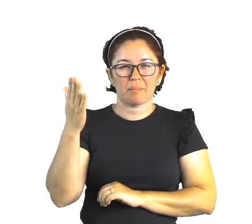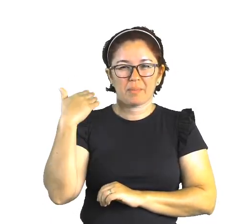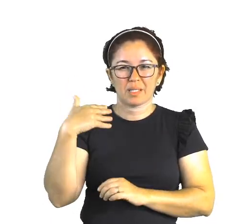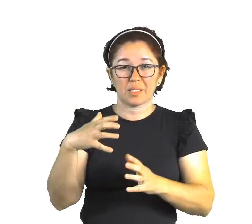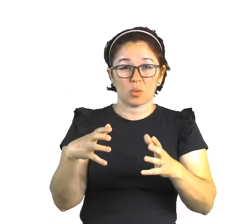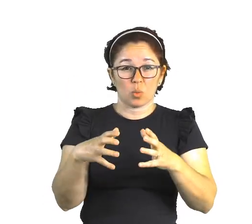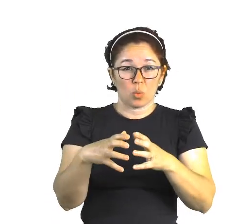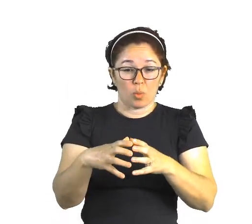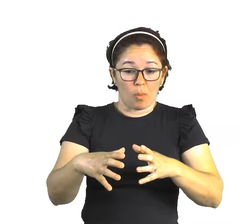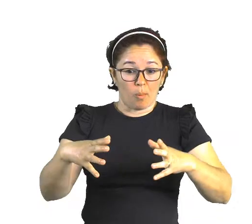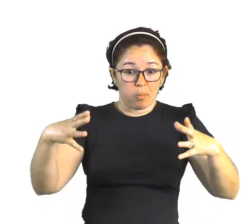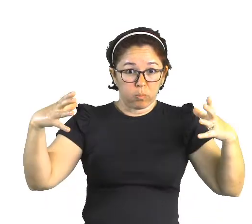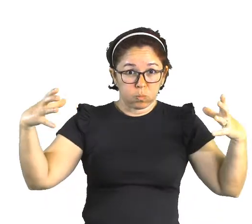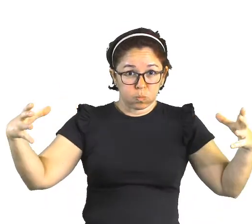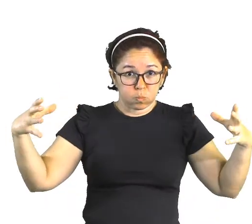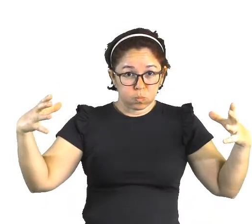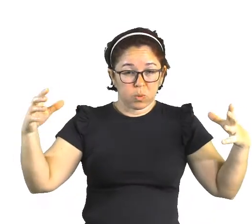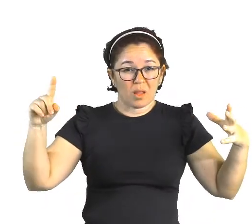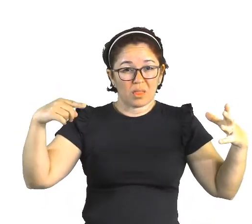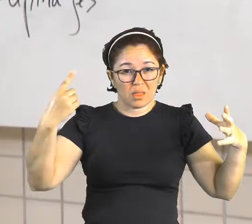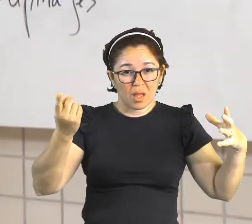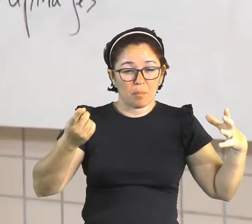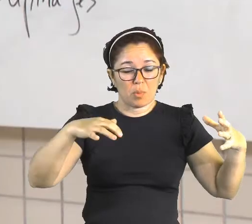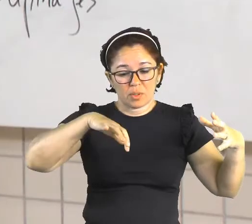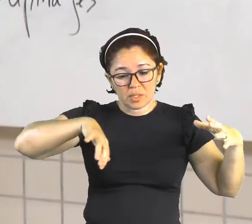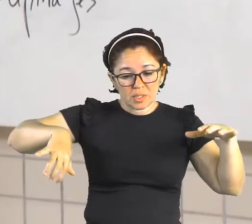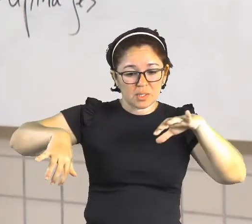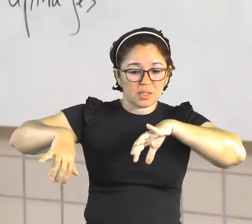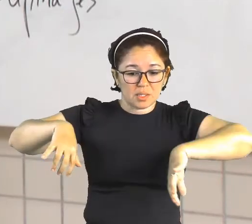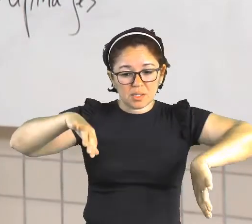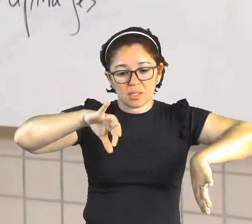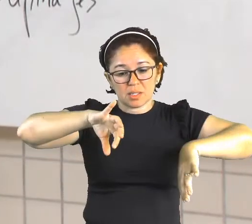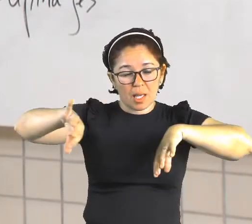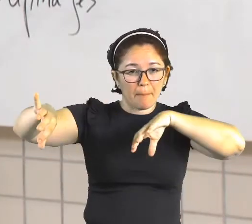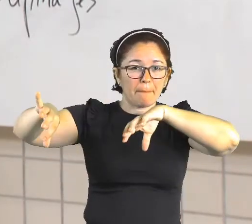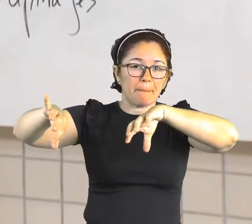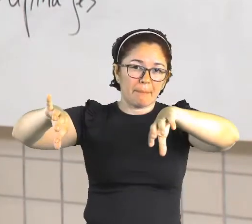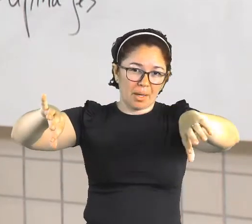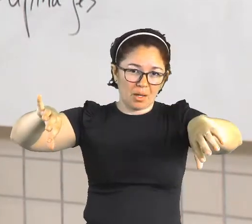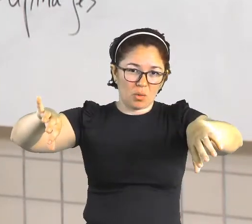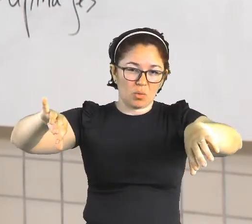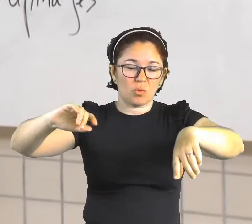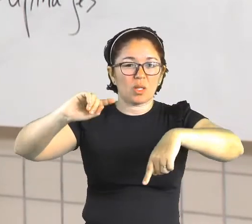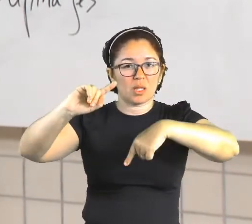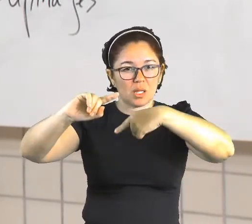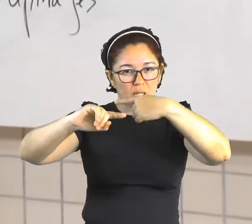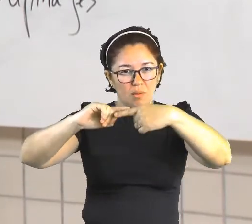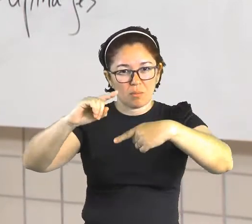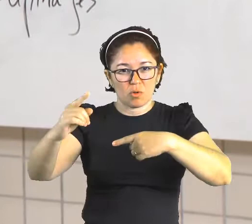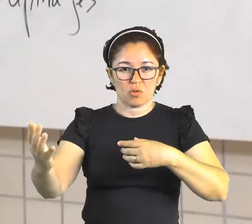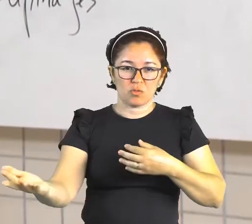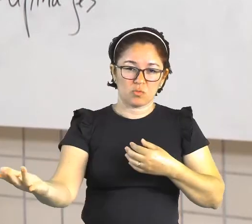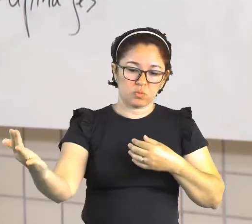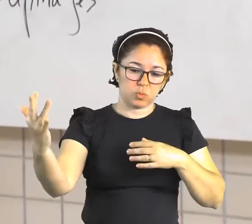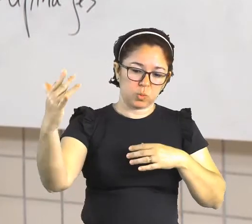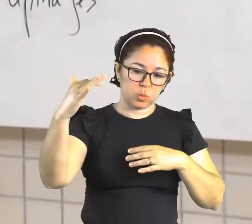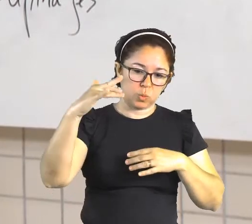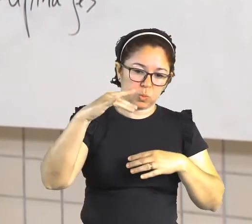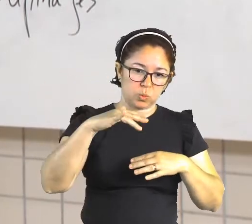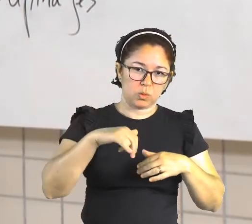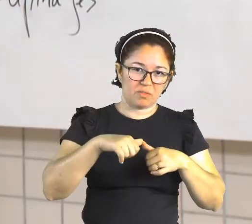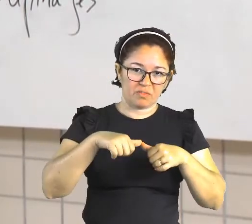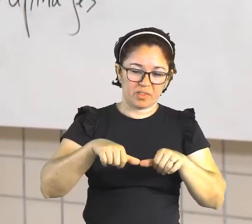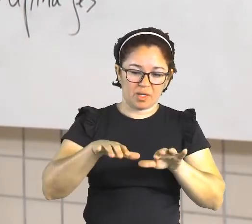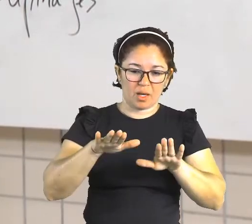separou, polvoou a região do Mato Grosso e depois vieram parar aqui no nosso norte goiano. Os Xerentes têm como atividade